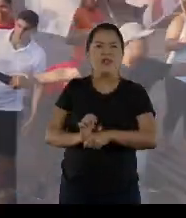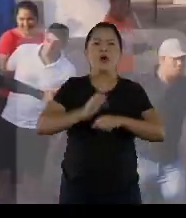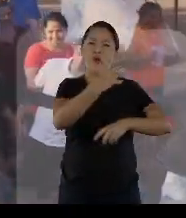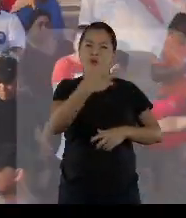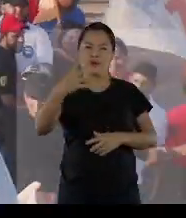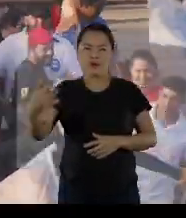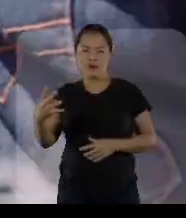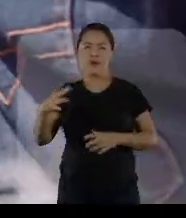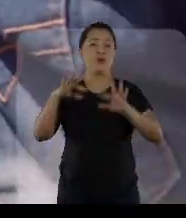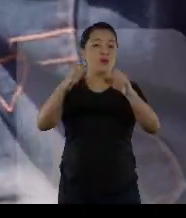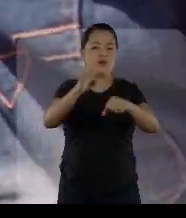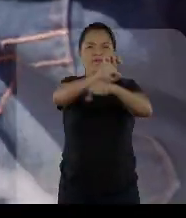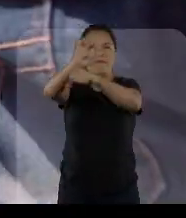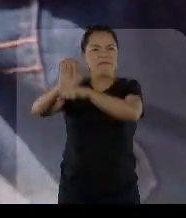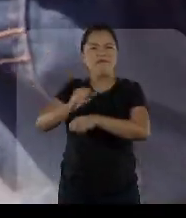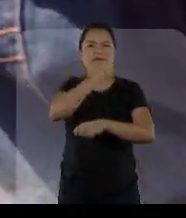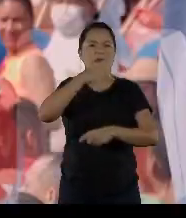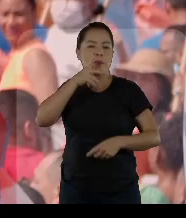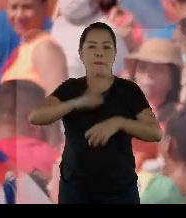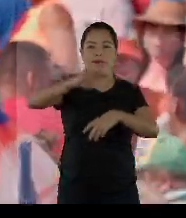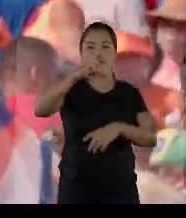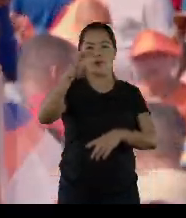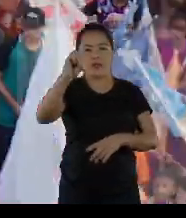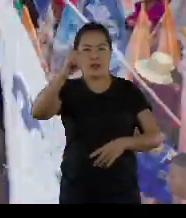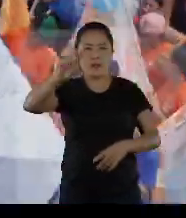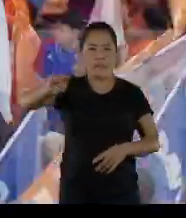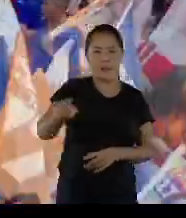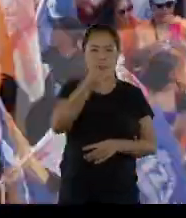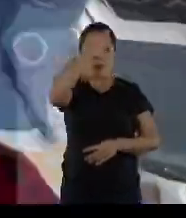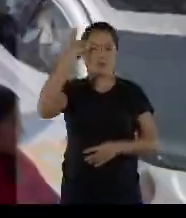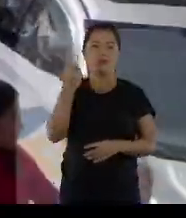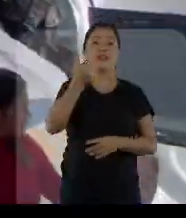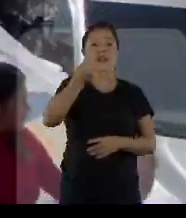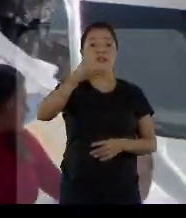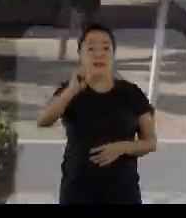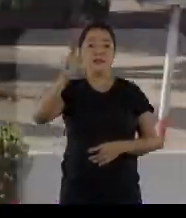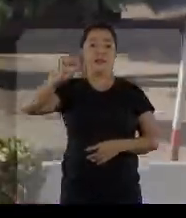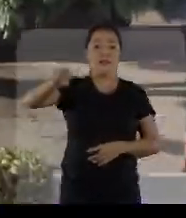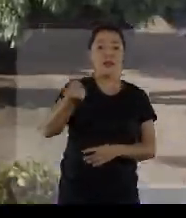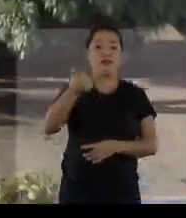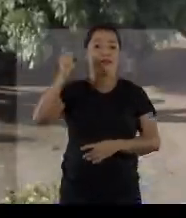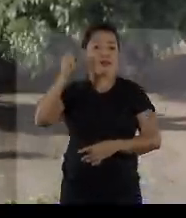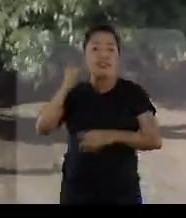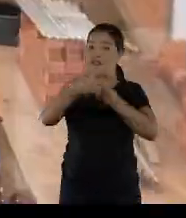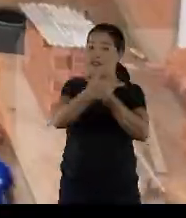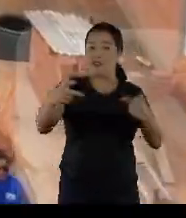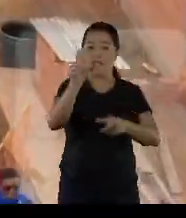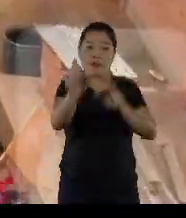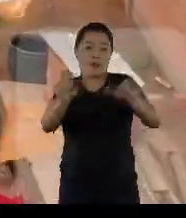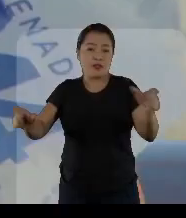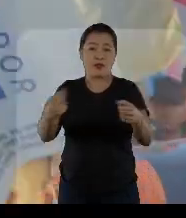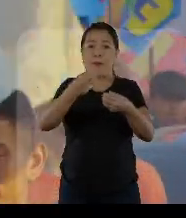A campanha Toma Conta de Macapá. Foram mais de 50 mil pessoas na capital, 10 mil pessoas em Santana